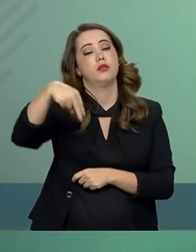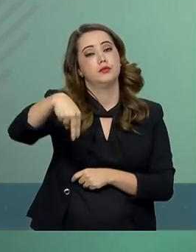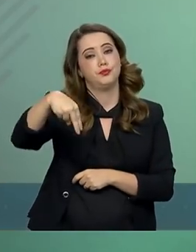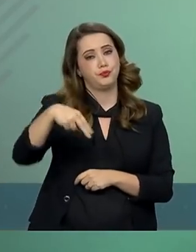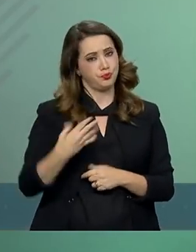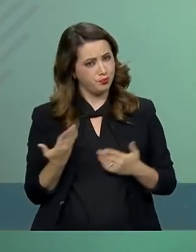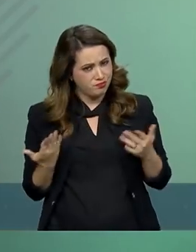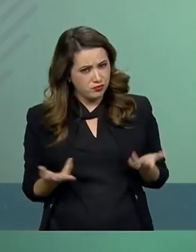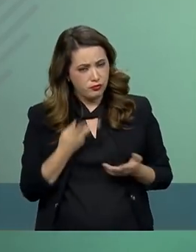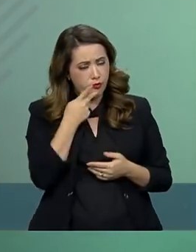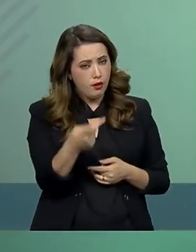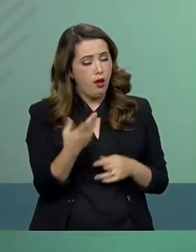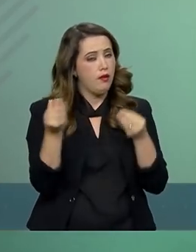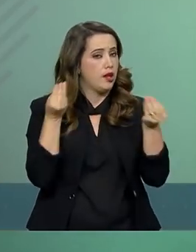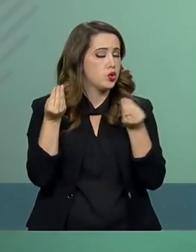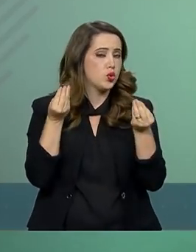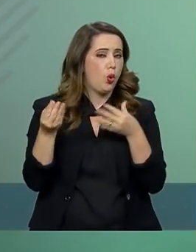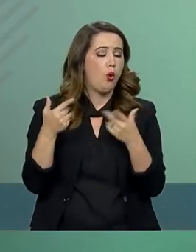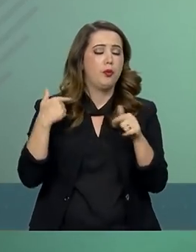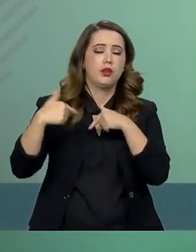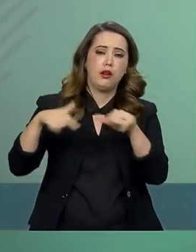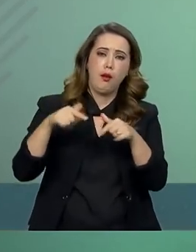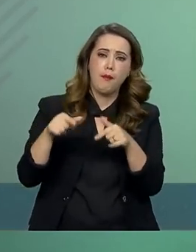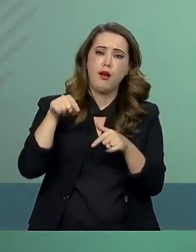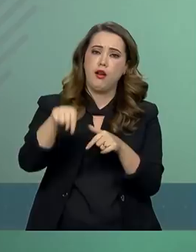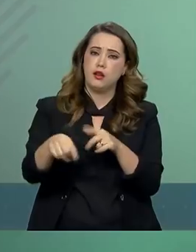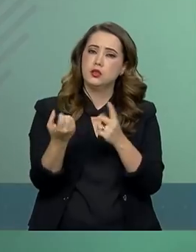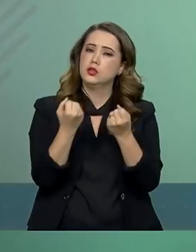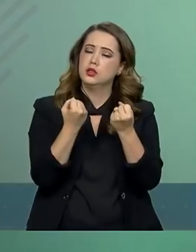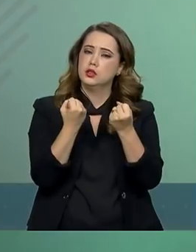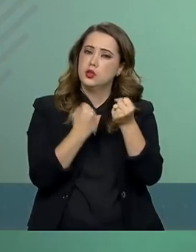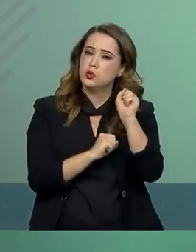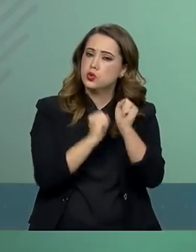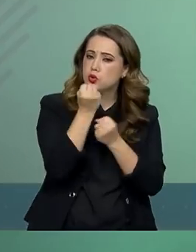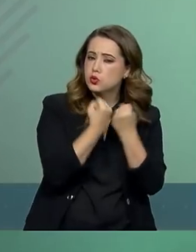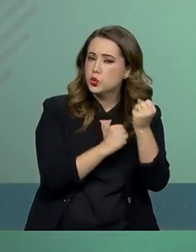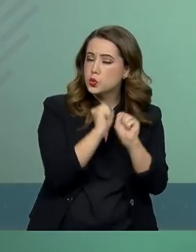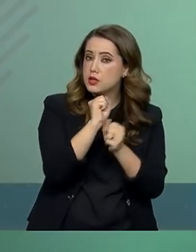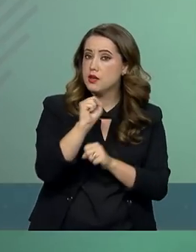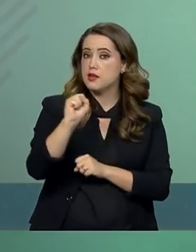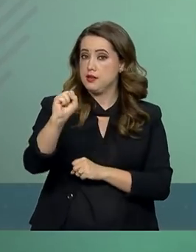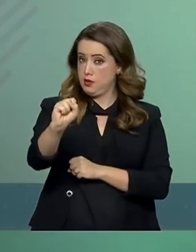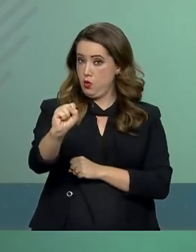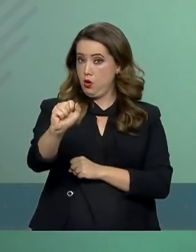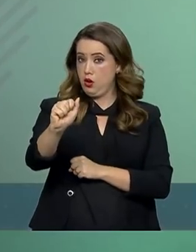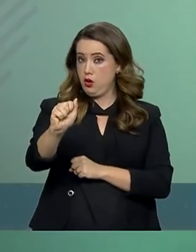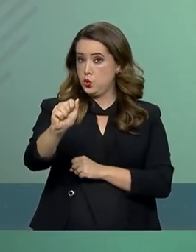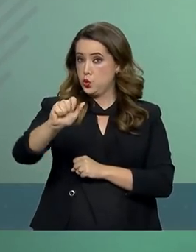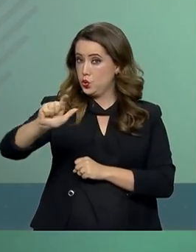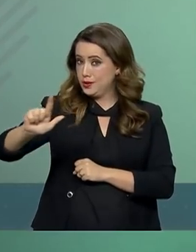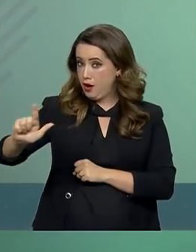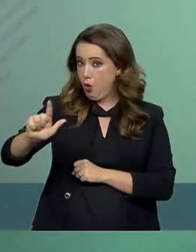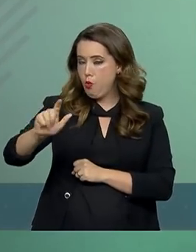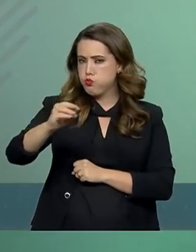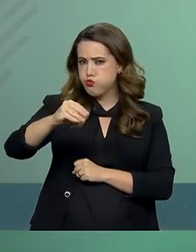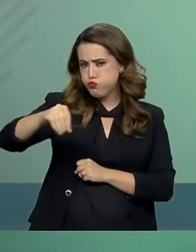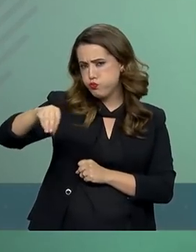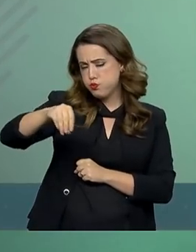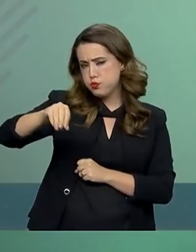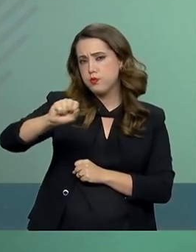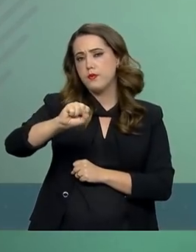regulamentação das atividades de industrialização do sal no Rio Grande do Norte.